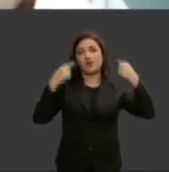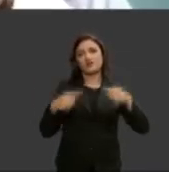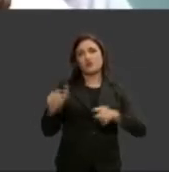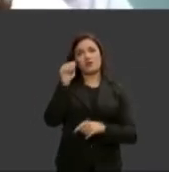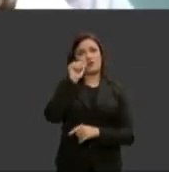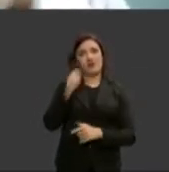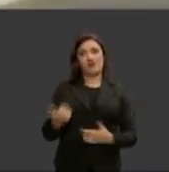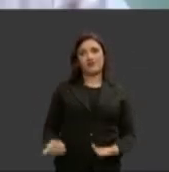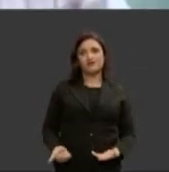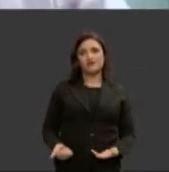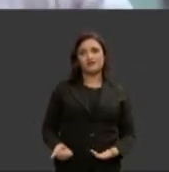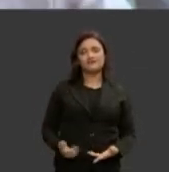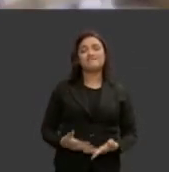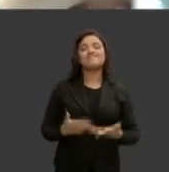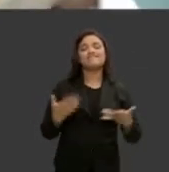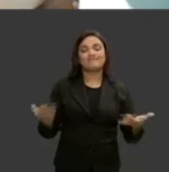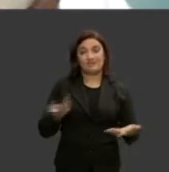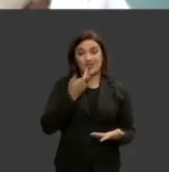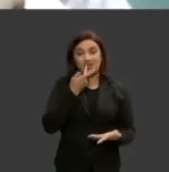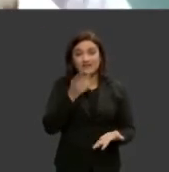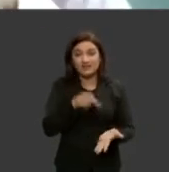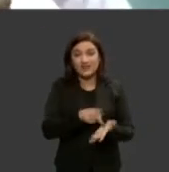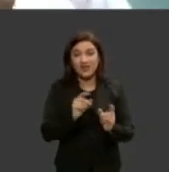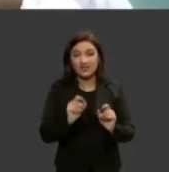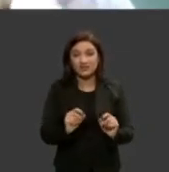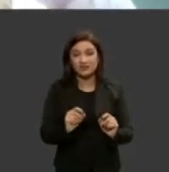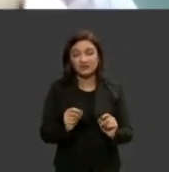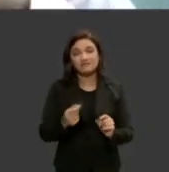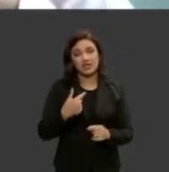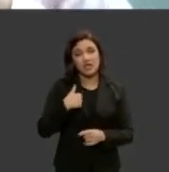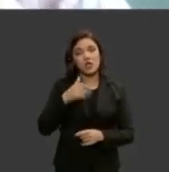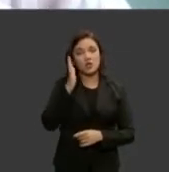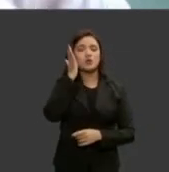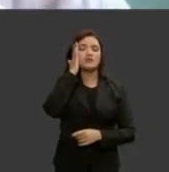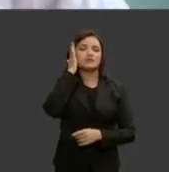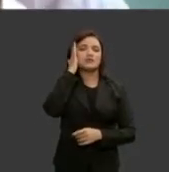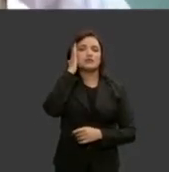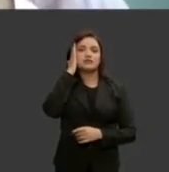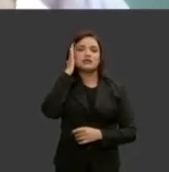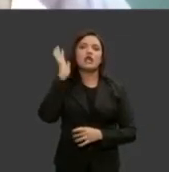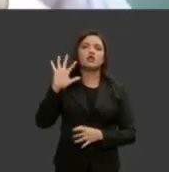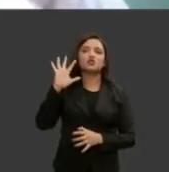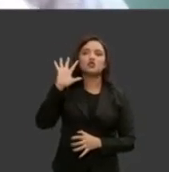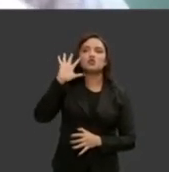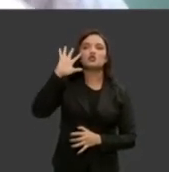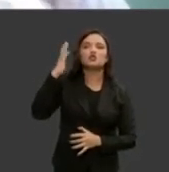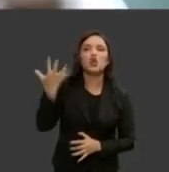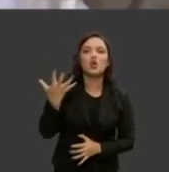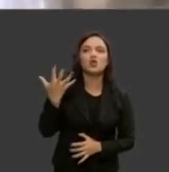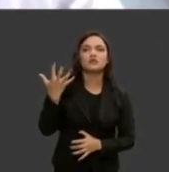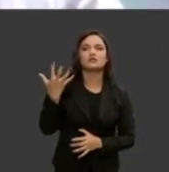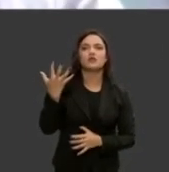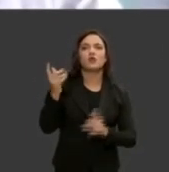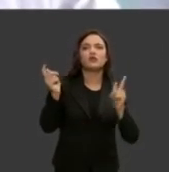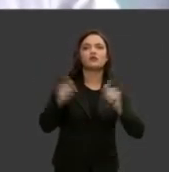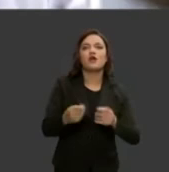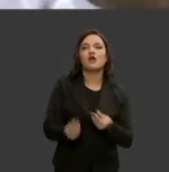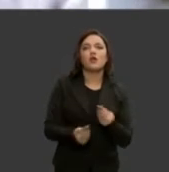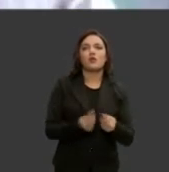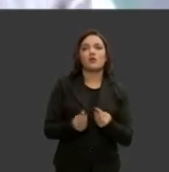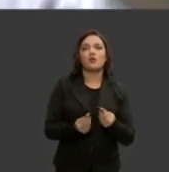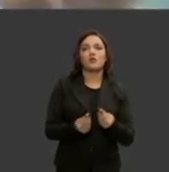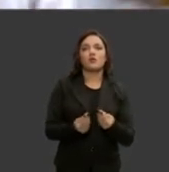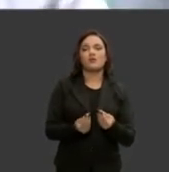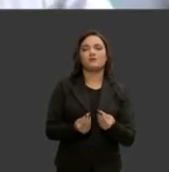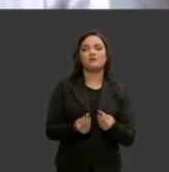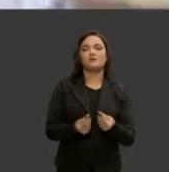vocês doutoras que eu entendo que as respostas todas que a sociedade precisa só vai ser possível desse jeito aqui